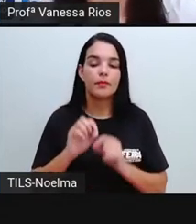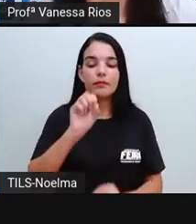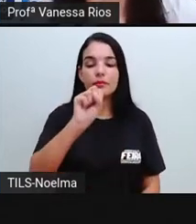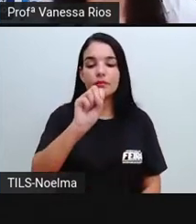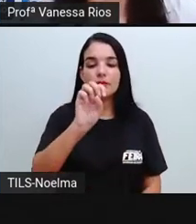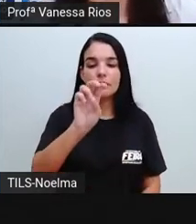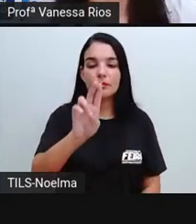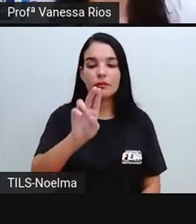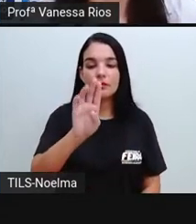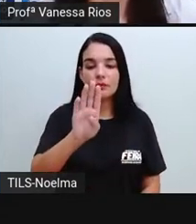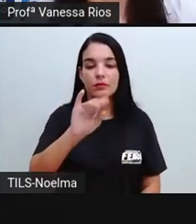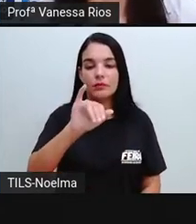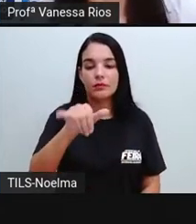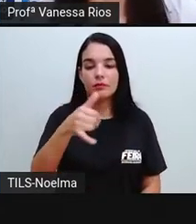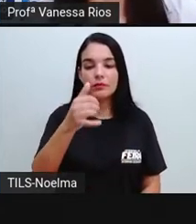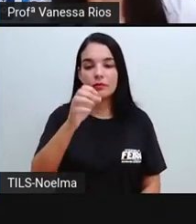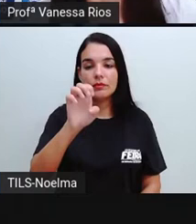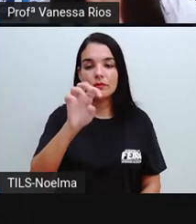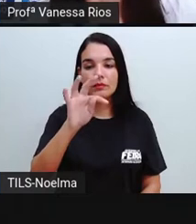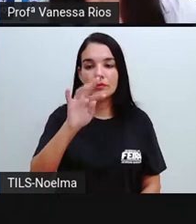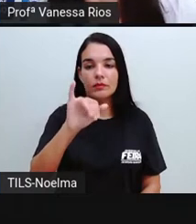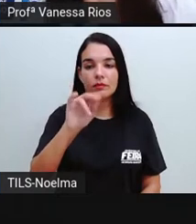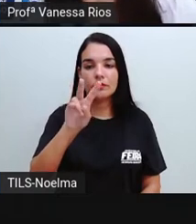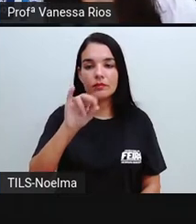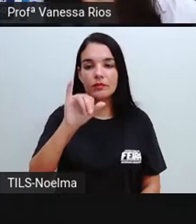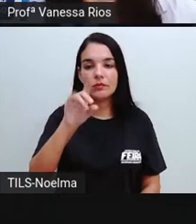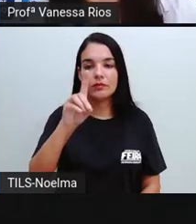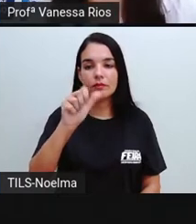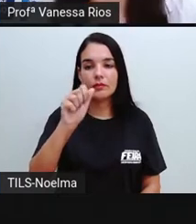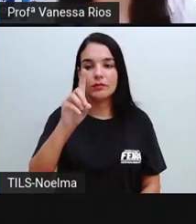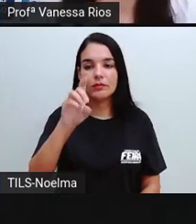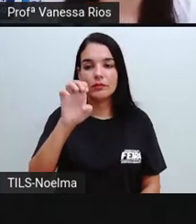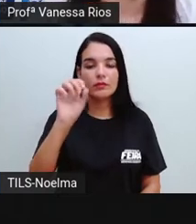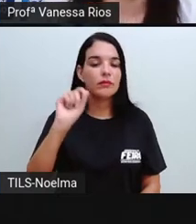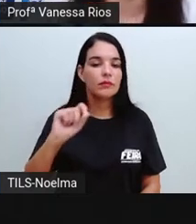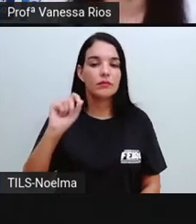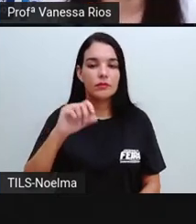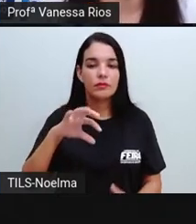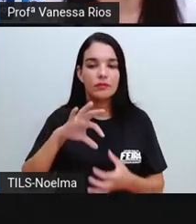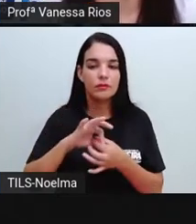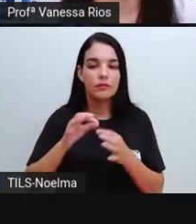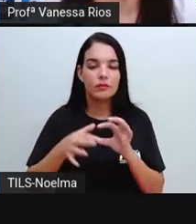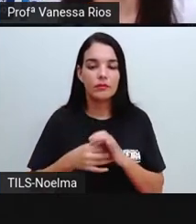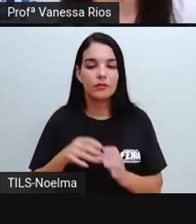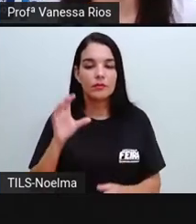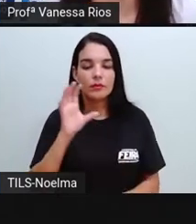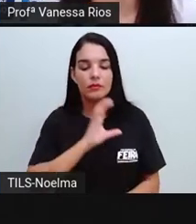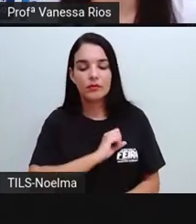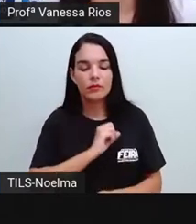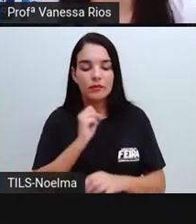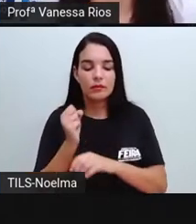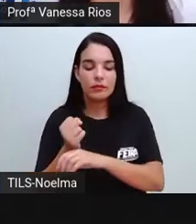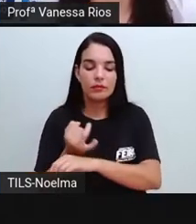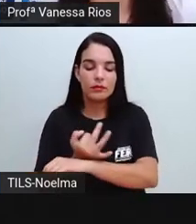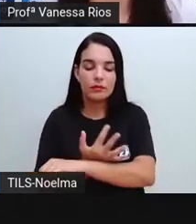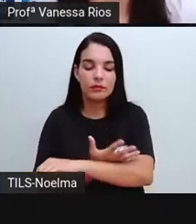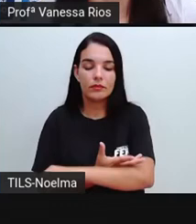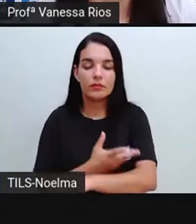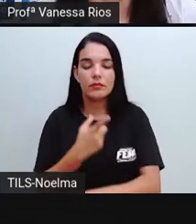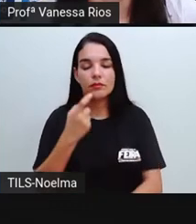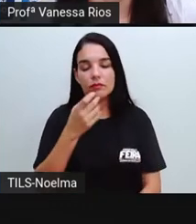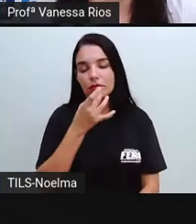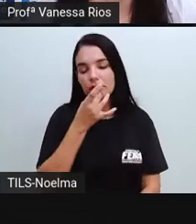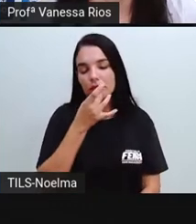relacionada ao sentimento, à opinião, a algo que é próprio de cada um. E lógico que quando se faz uma